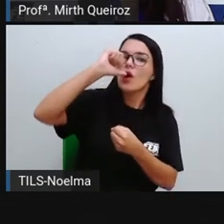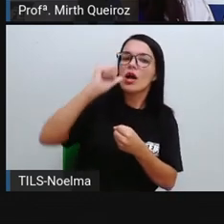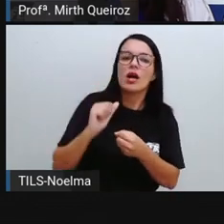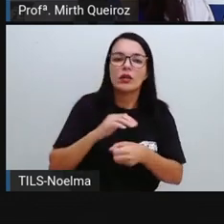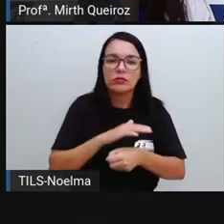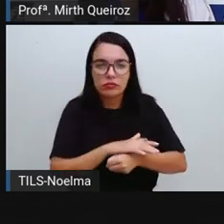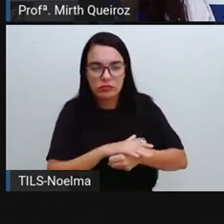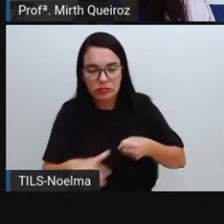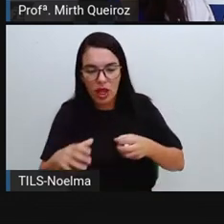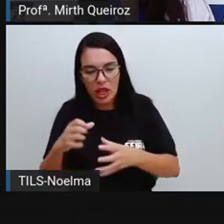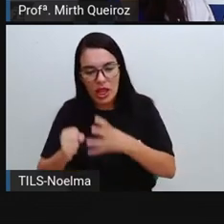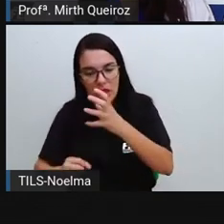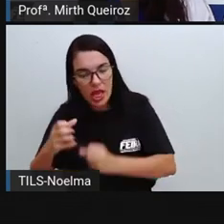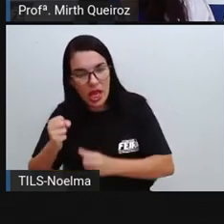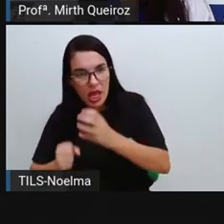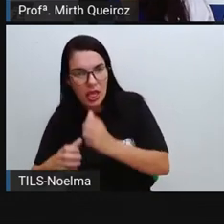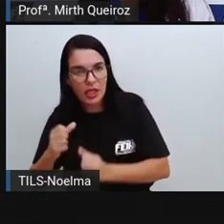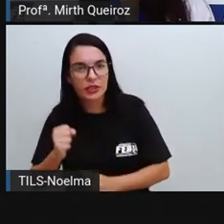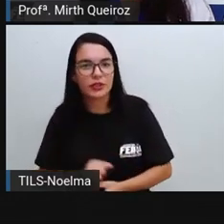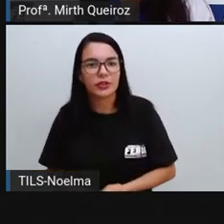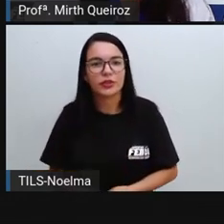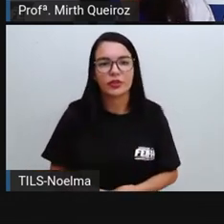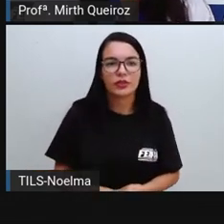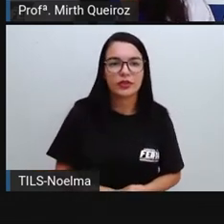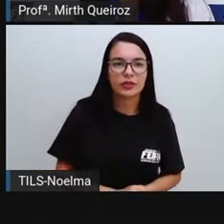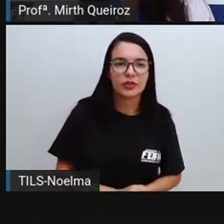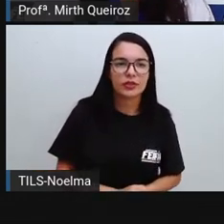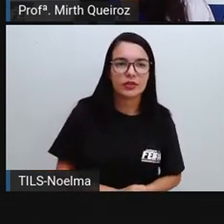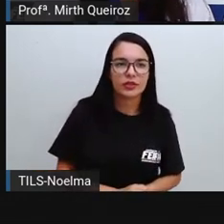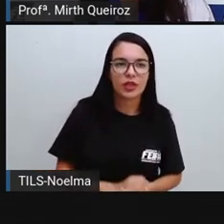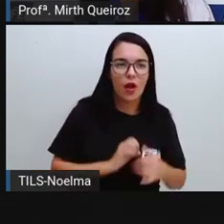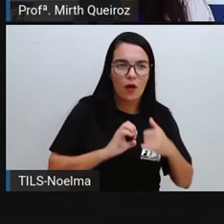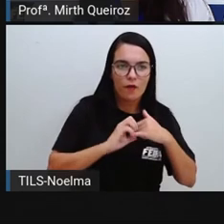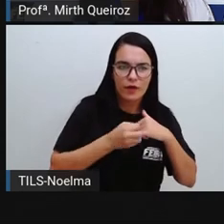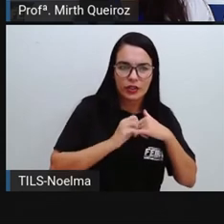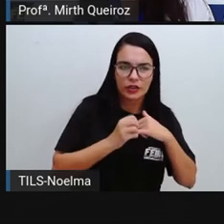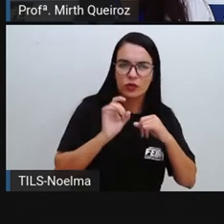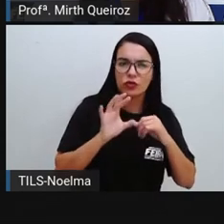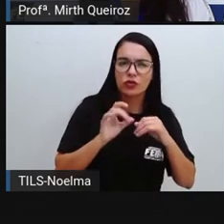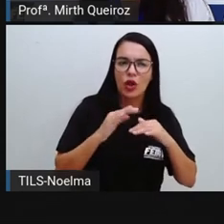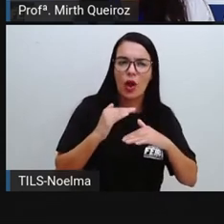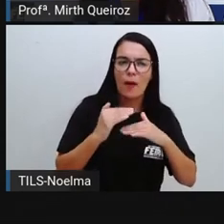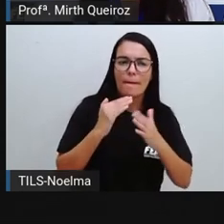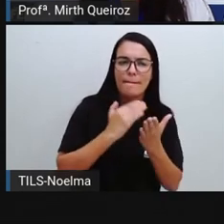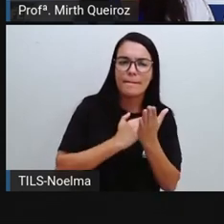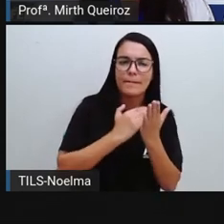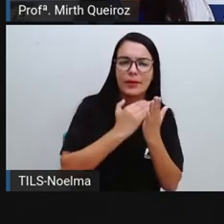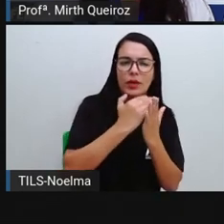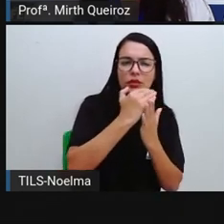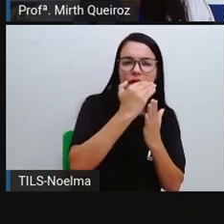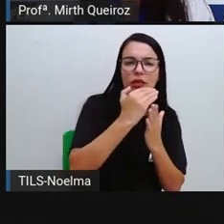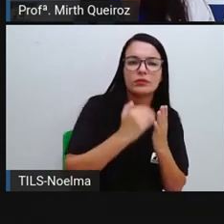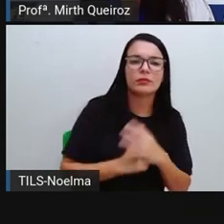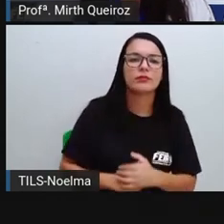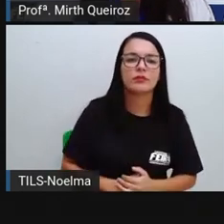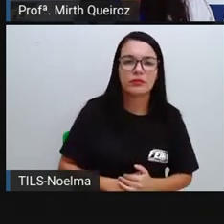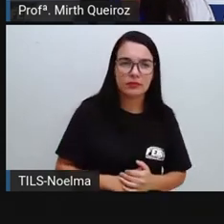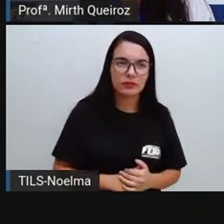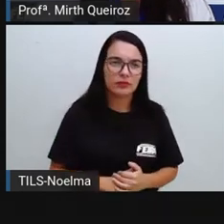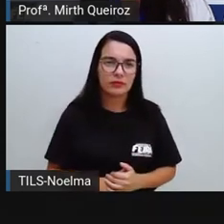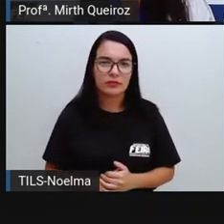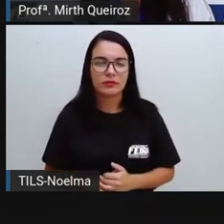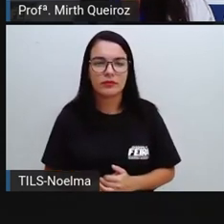leite, nós temos aqui o feijão que passou por um processo, né? Porém, a gente pode obter ele de forma